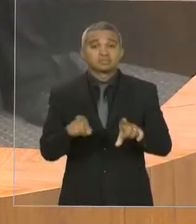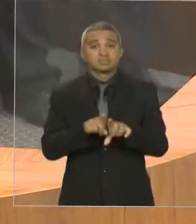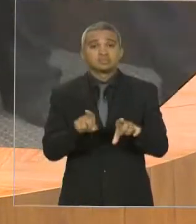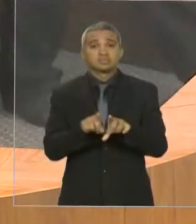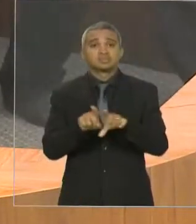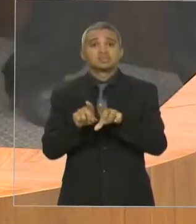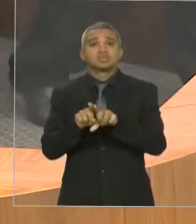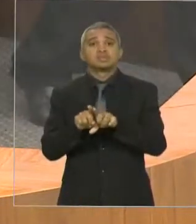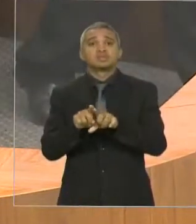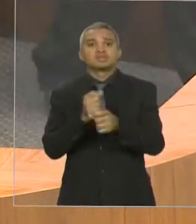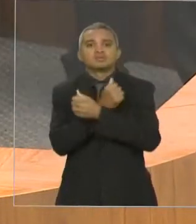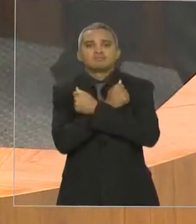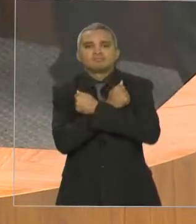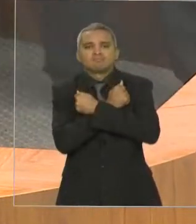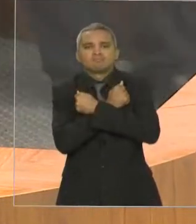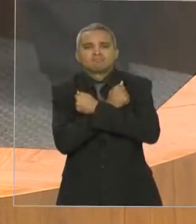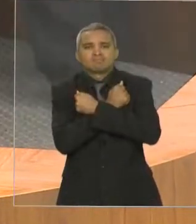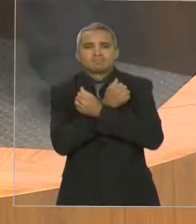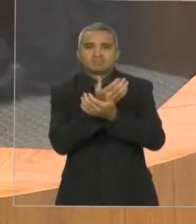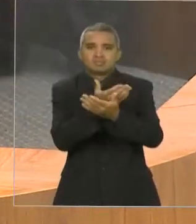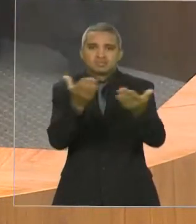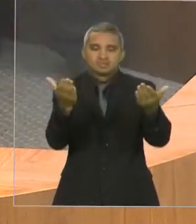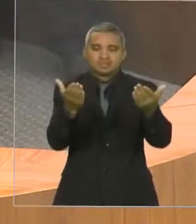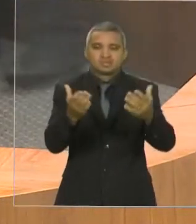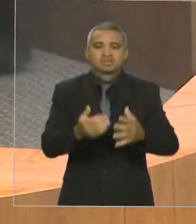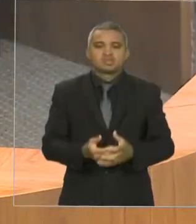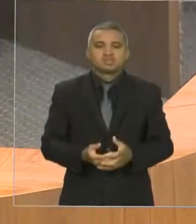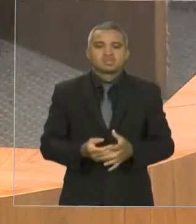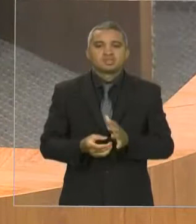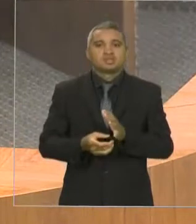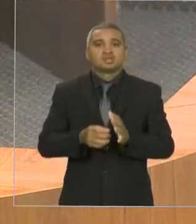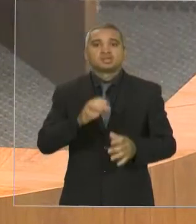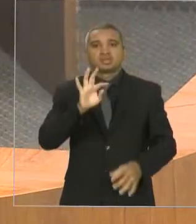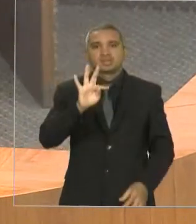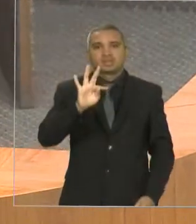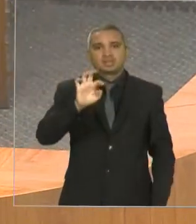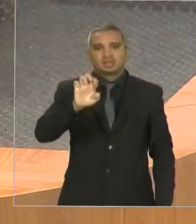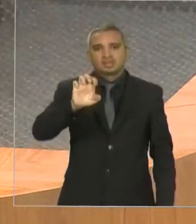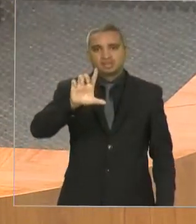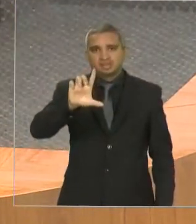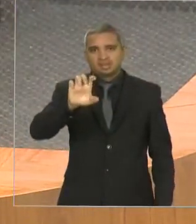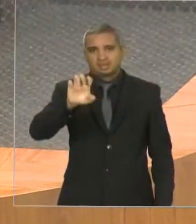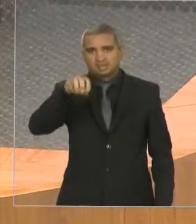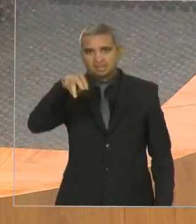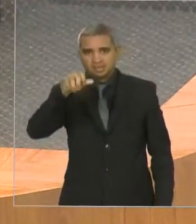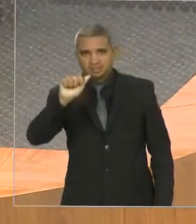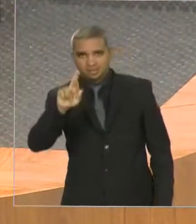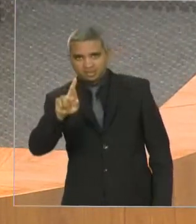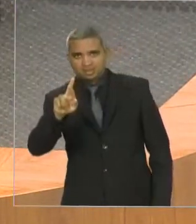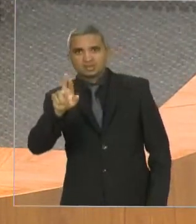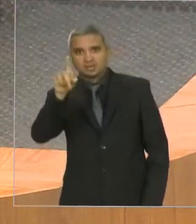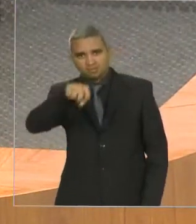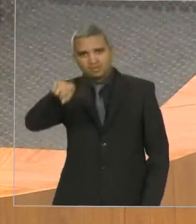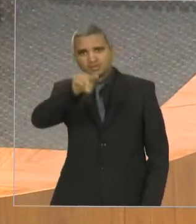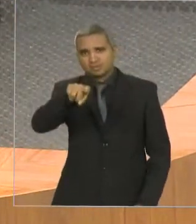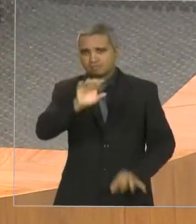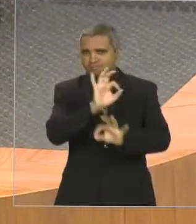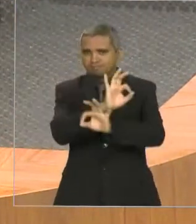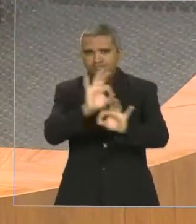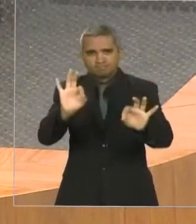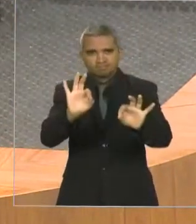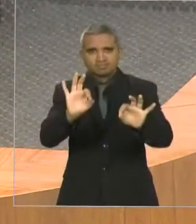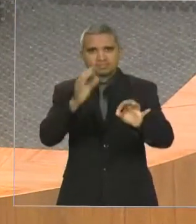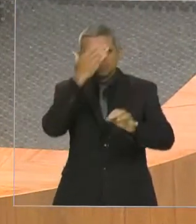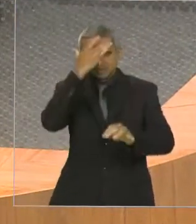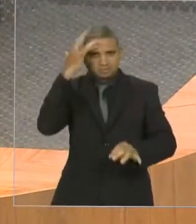abraço a todos da antiga Telemar. Nosso carinho, nossa paixão por vocês, vocês são gente boa. Muito obrigado pessoal da